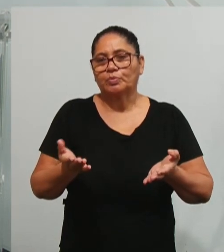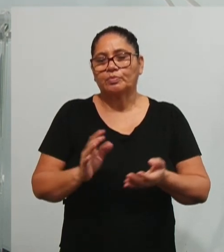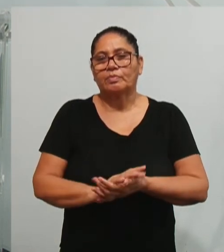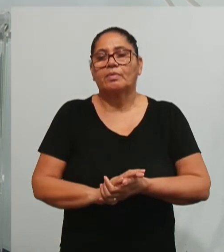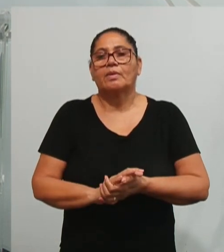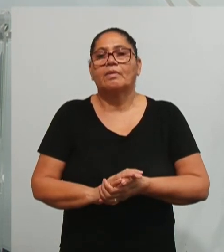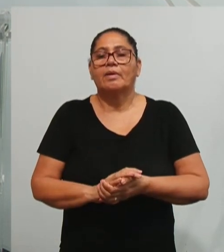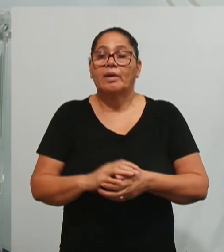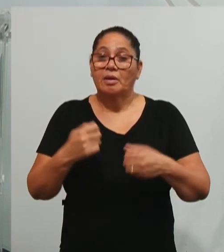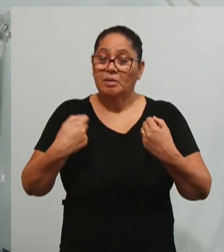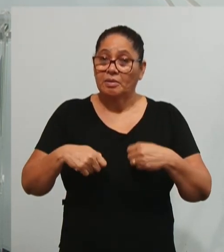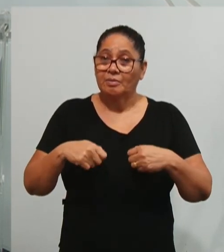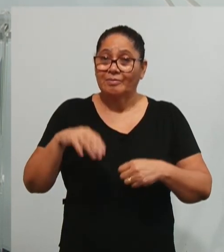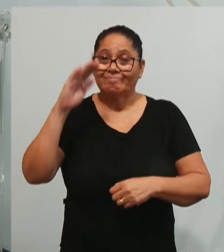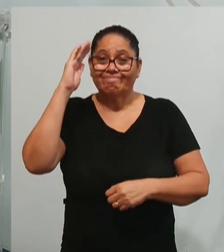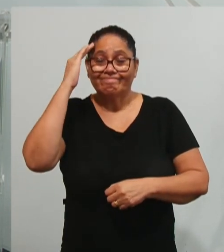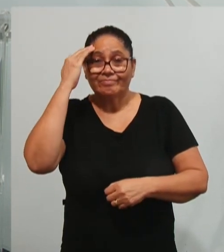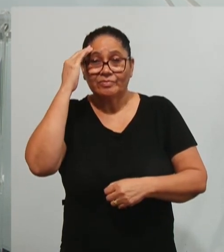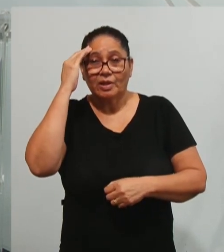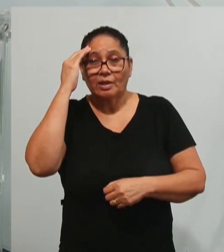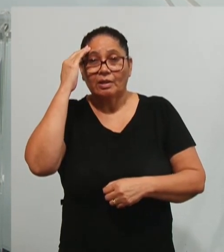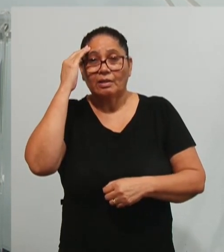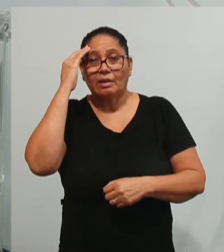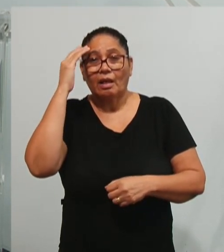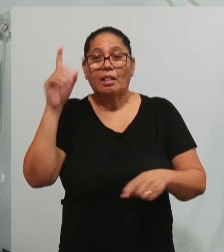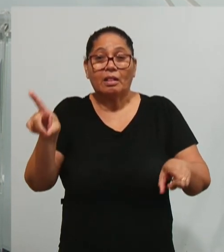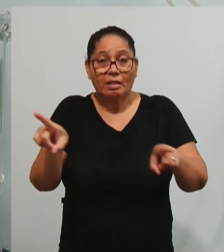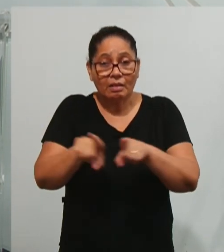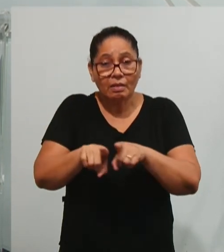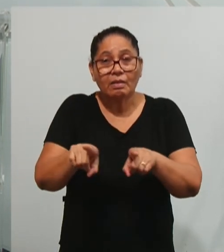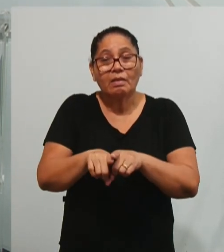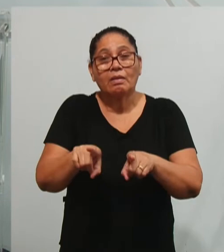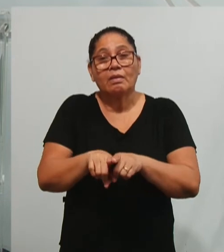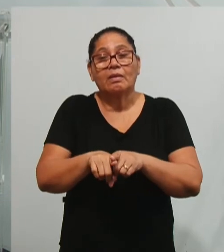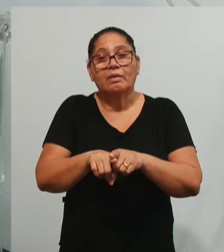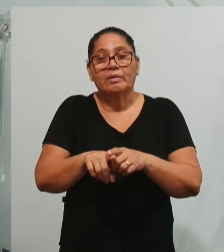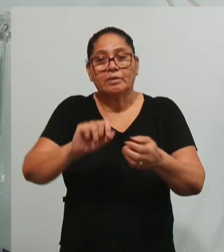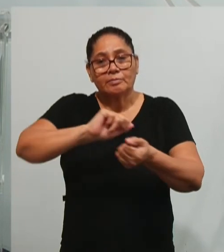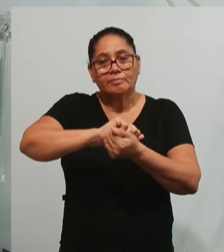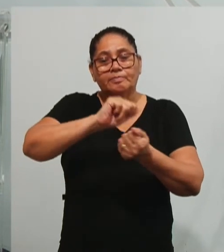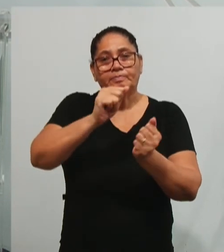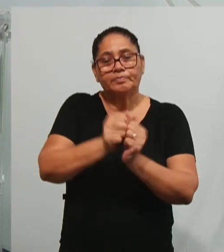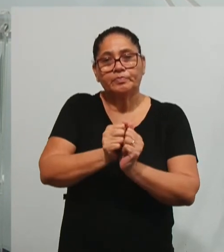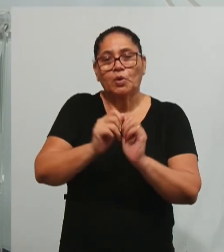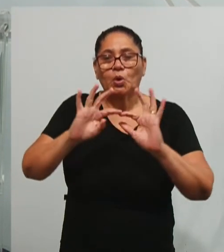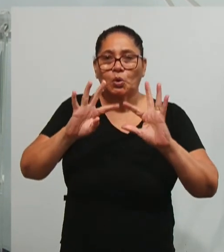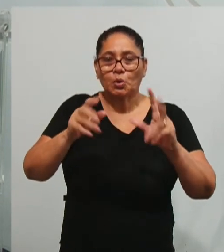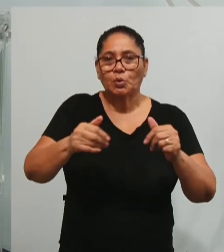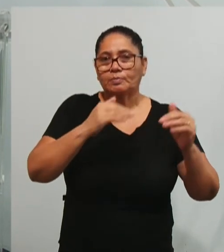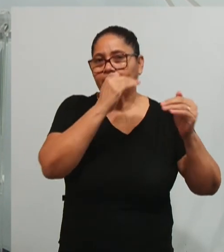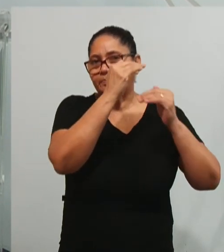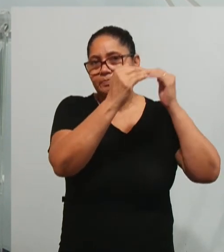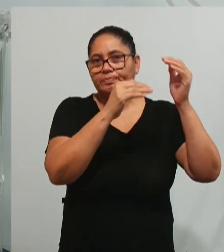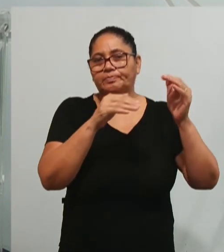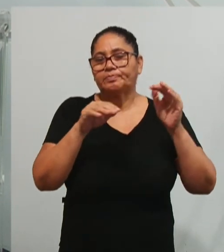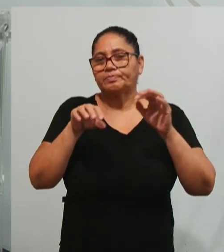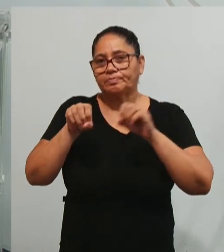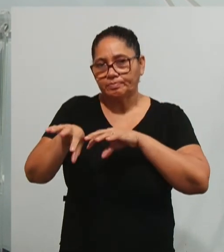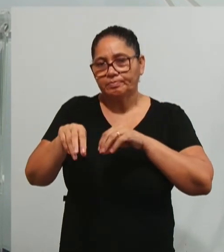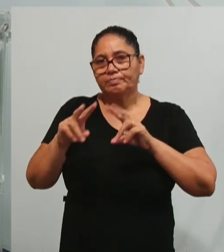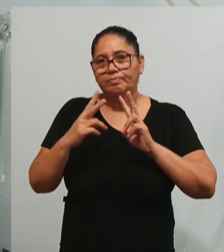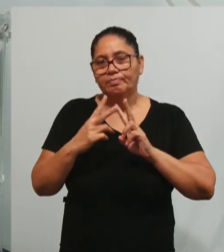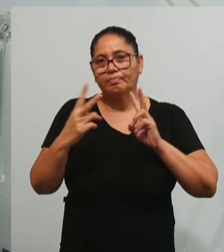mas a gente precisa compreender que a gente tem também que adaptar todo esse processo da educação à distância,